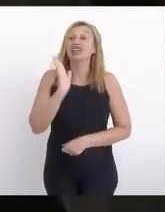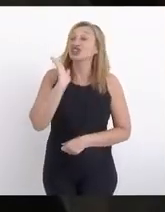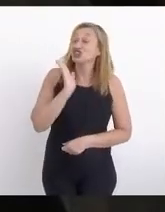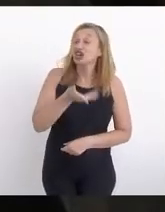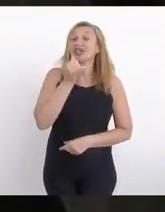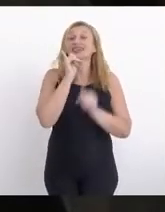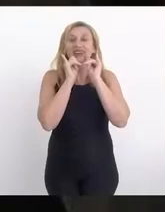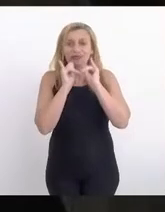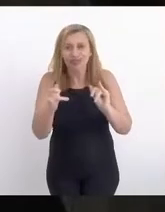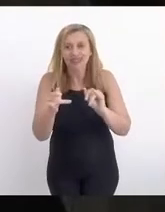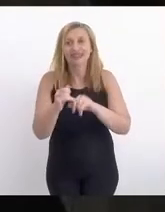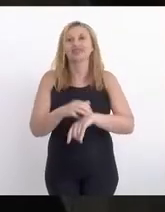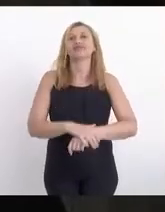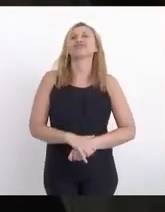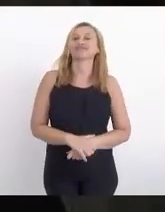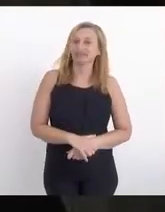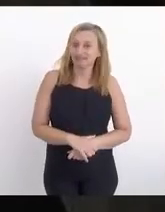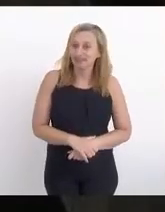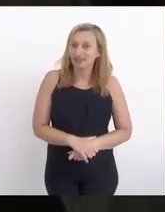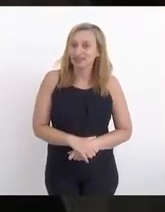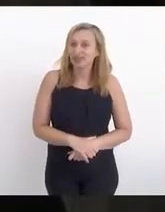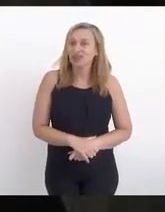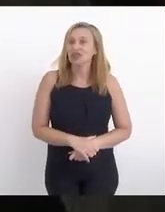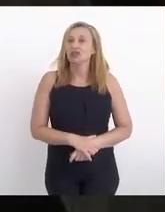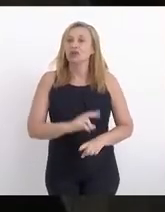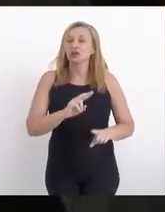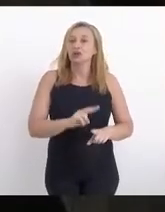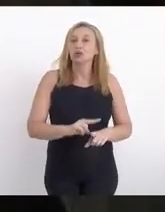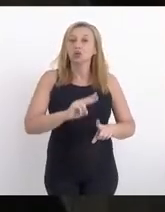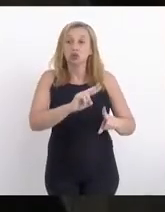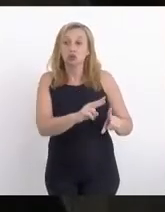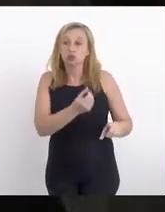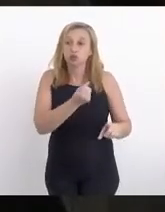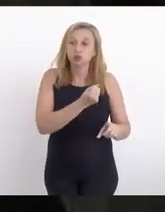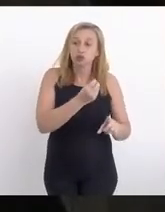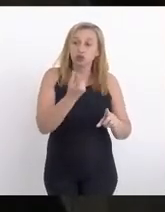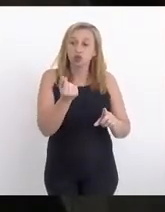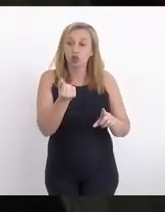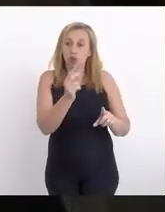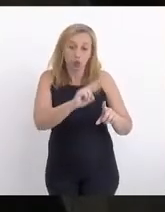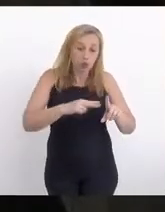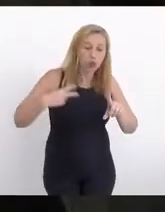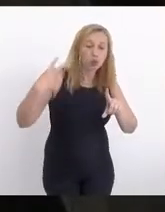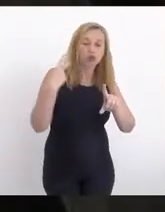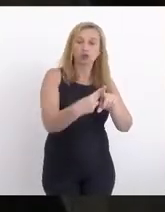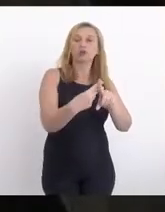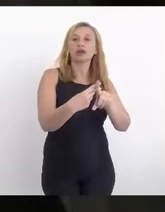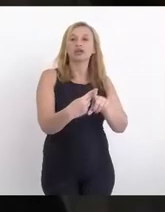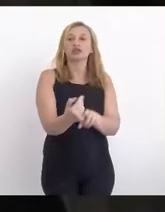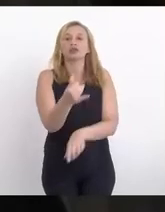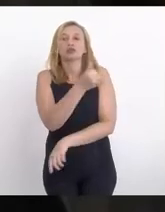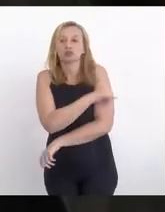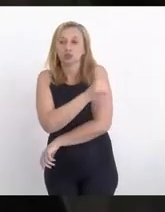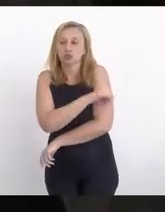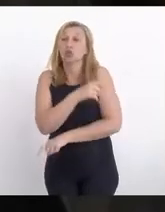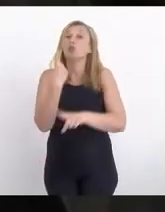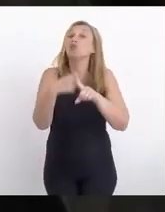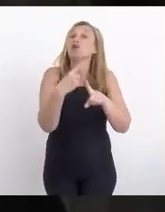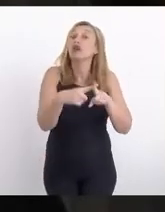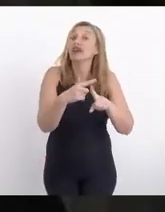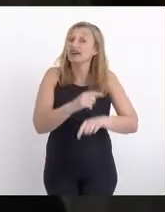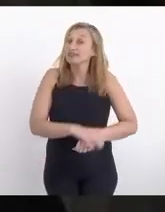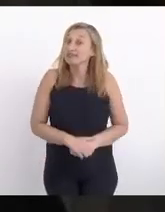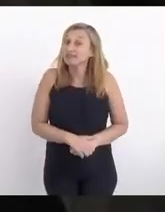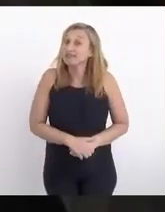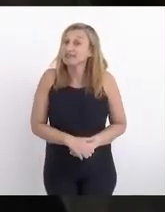anunciando uma posição catastrófica para o Rio de Janeiro, porque irá